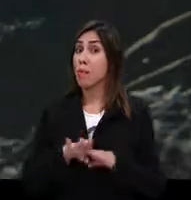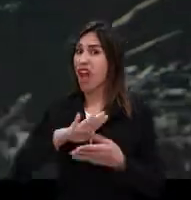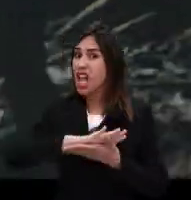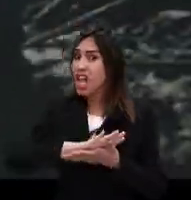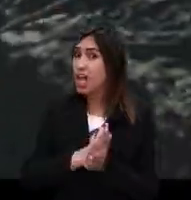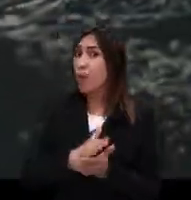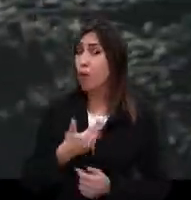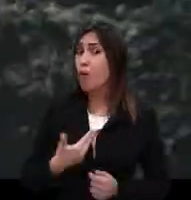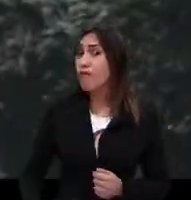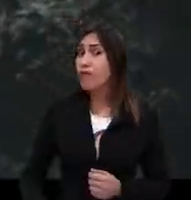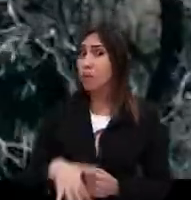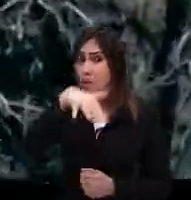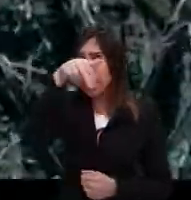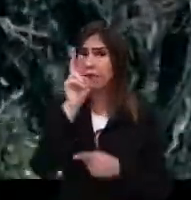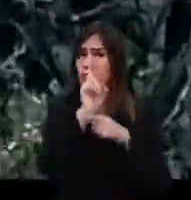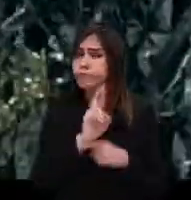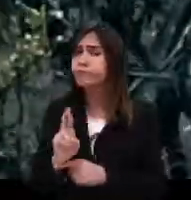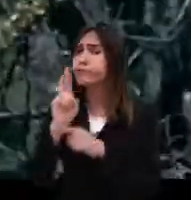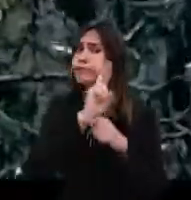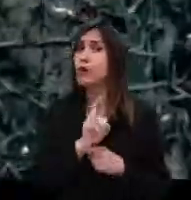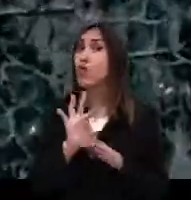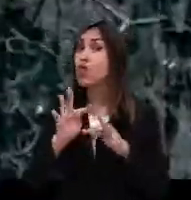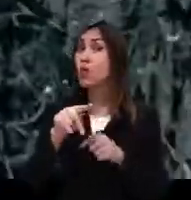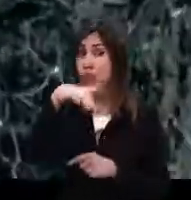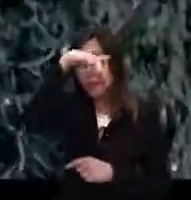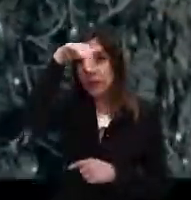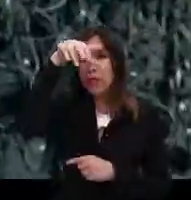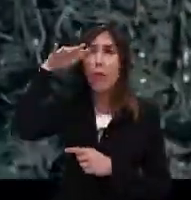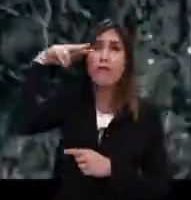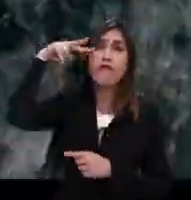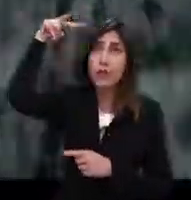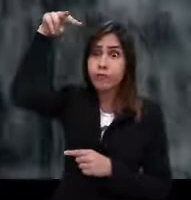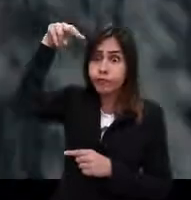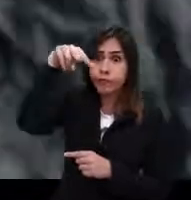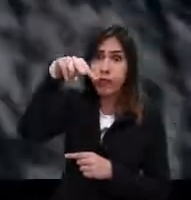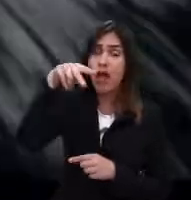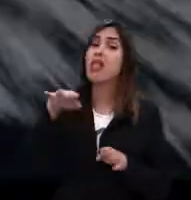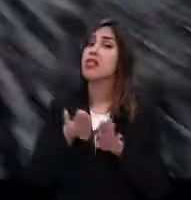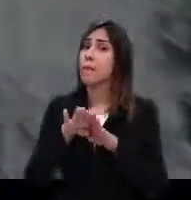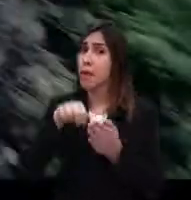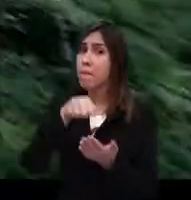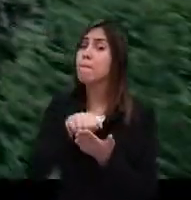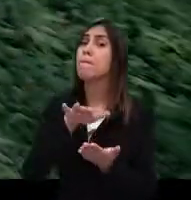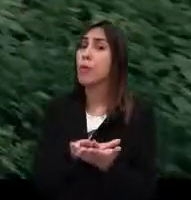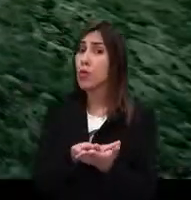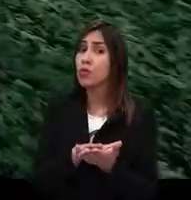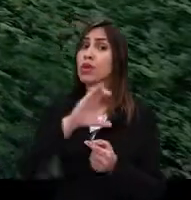governo está monitorando todo o estado em tempo real via satélite e vai punir o infrator no CPF ou CNPJ.